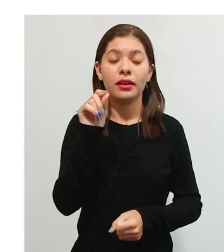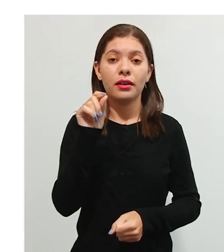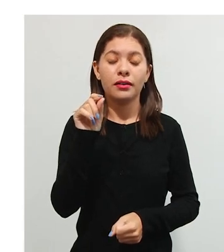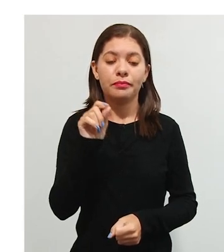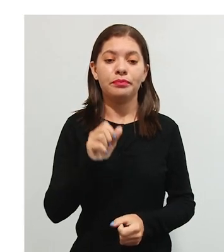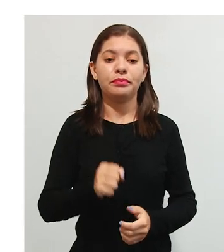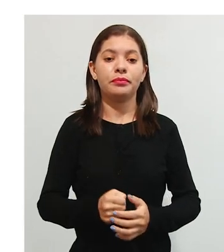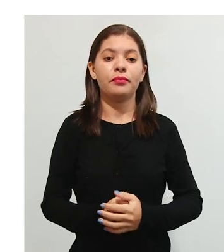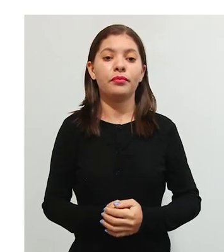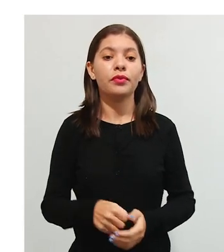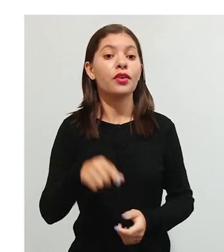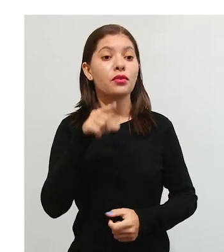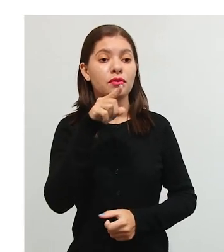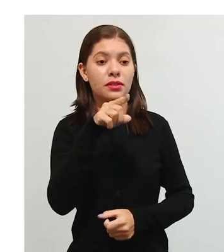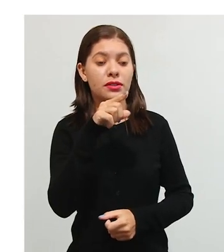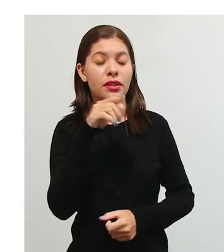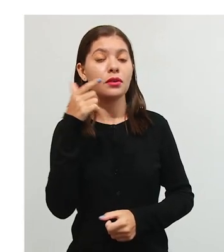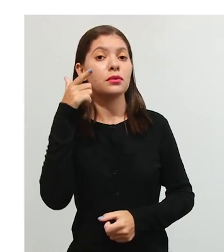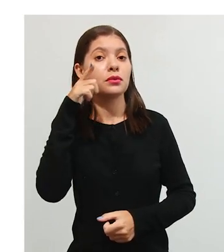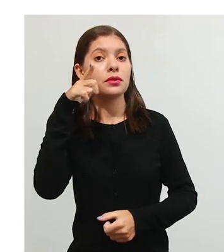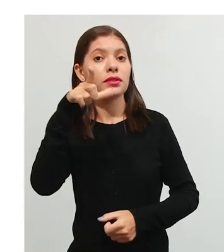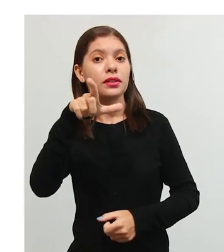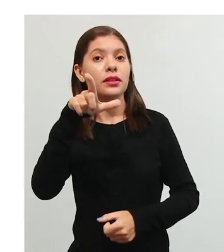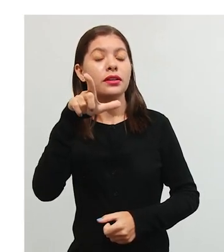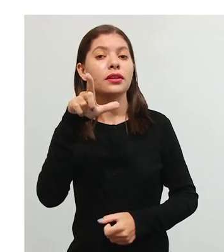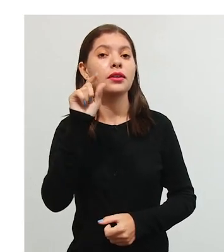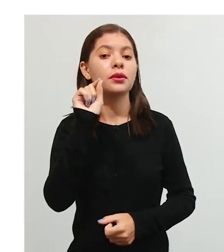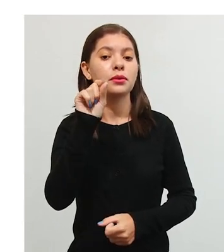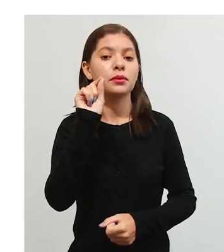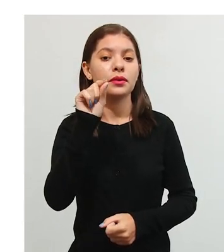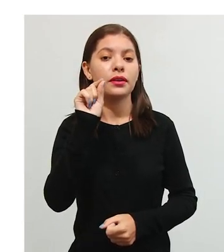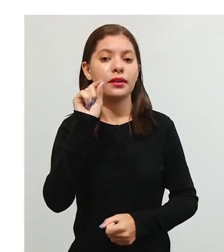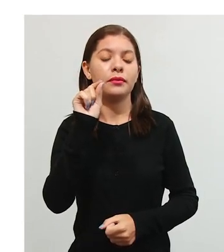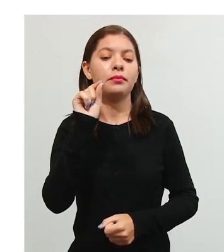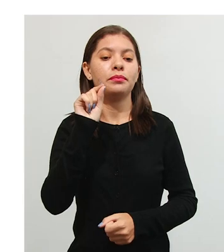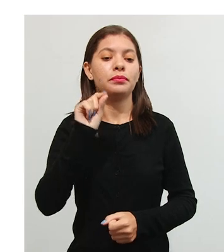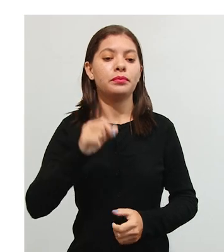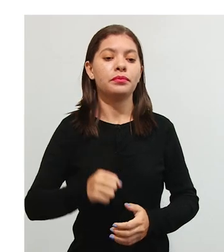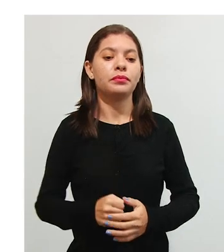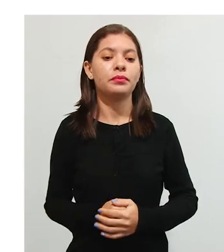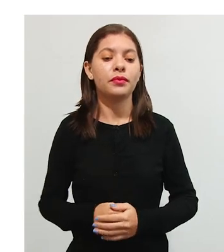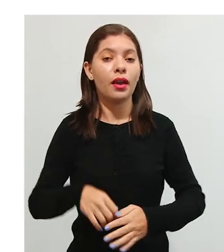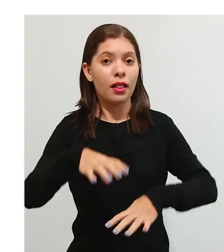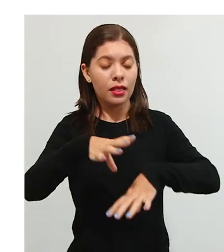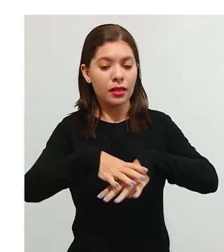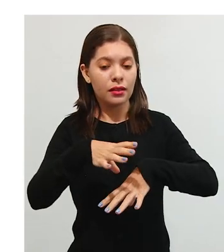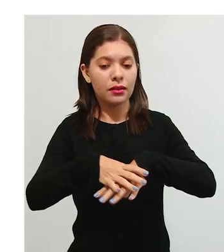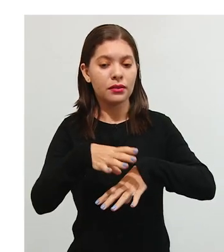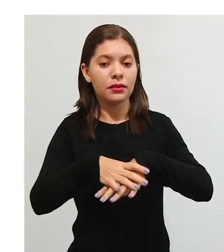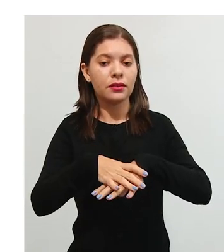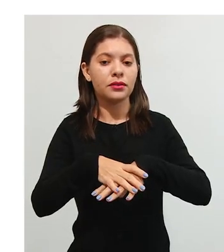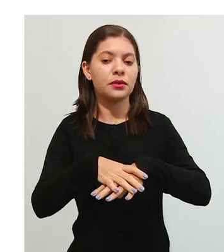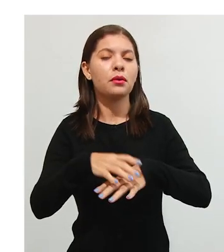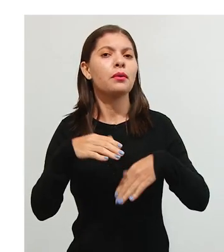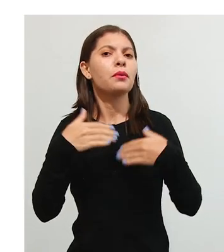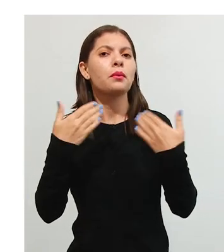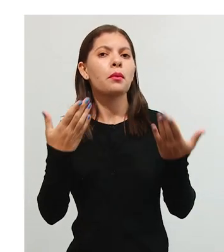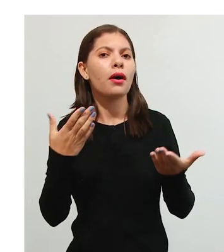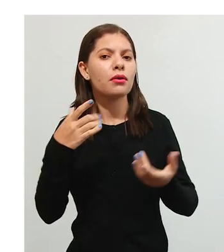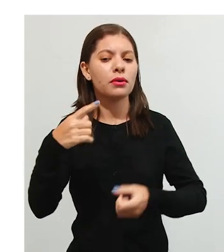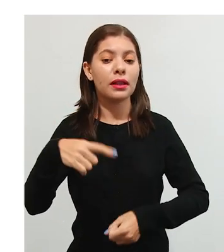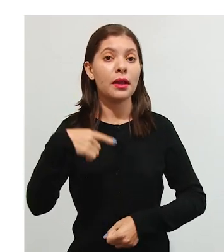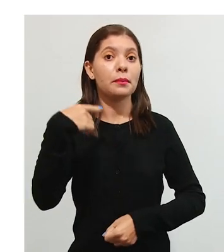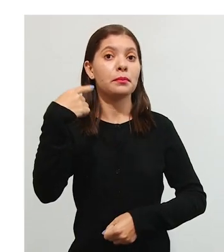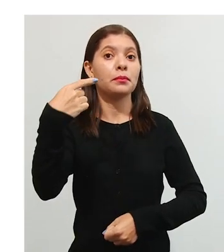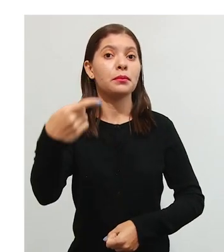conseguir acertar a tabuada. Qual que era o reforçador? Para que, na próxima vez, eu me